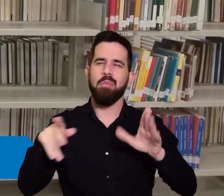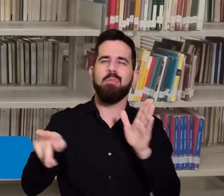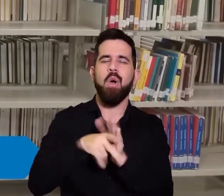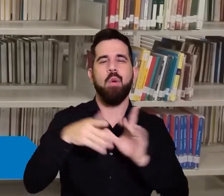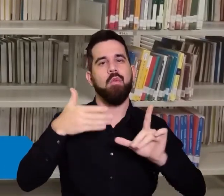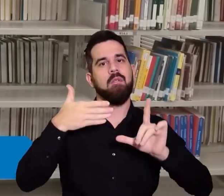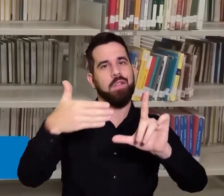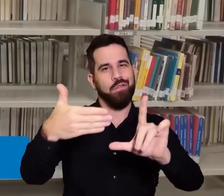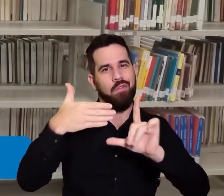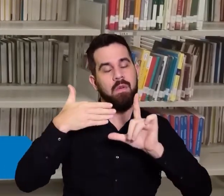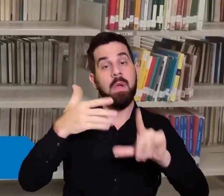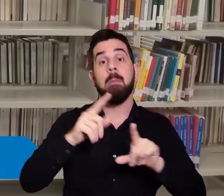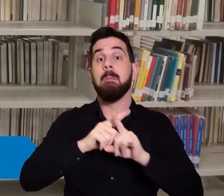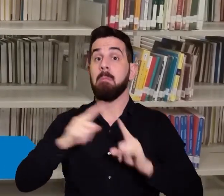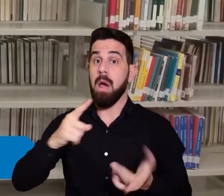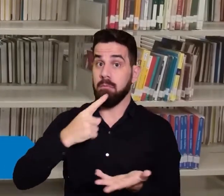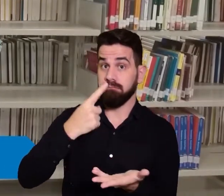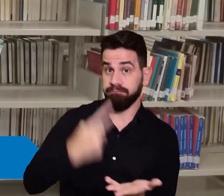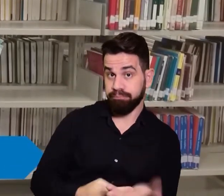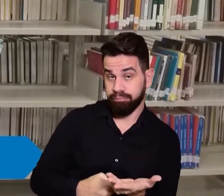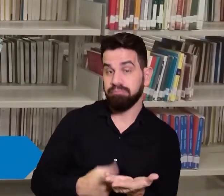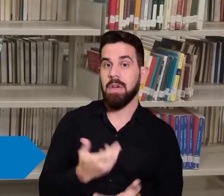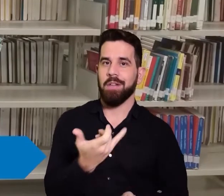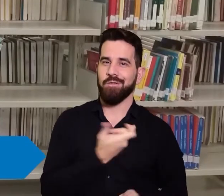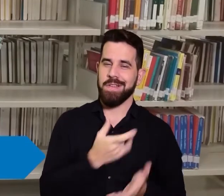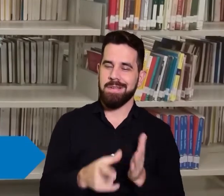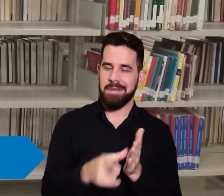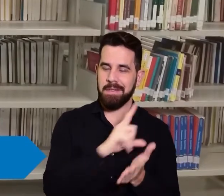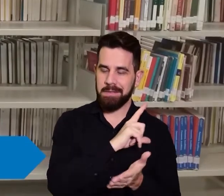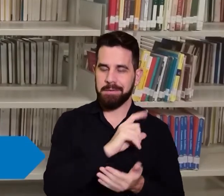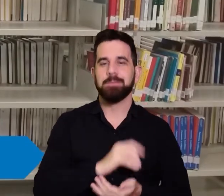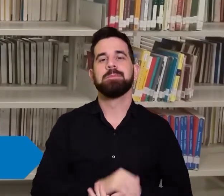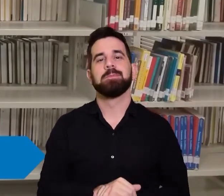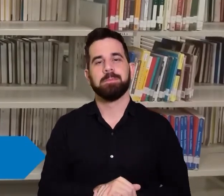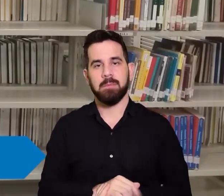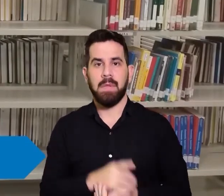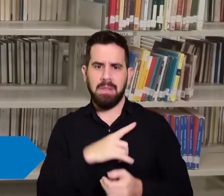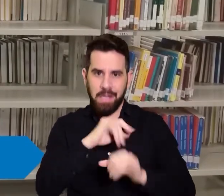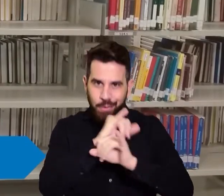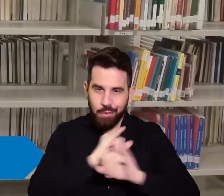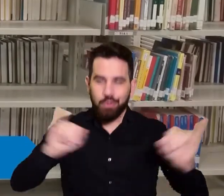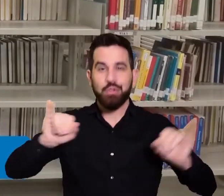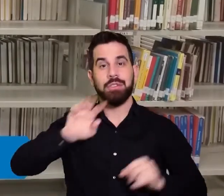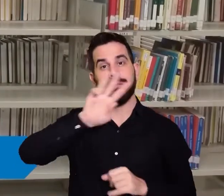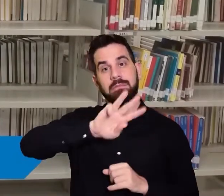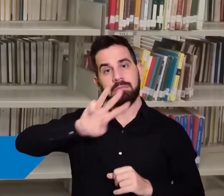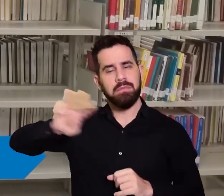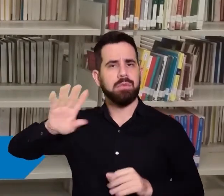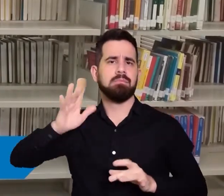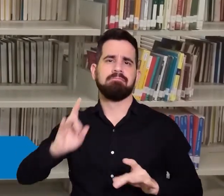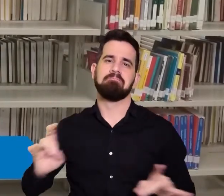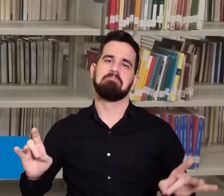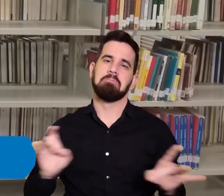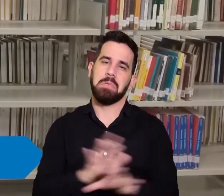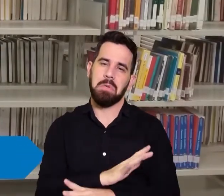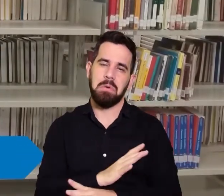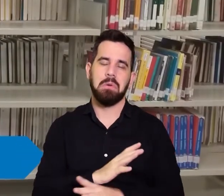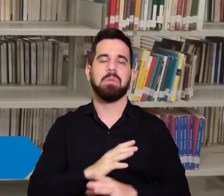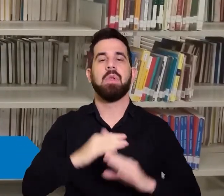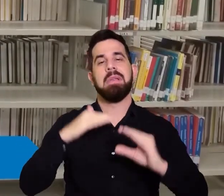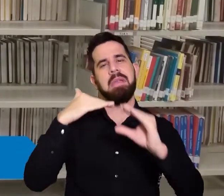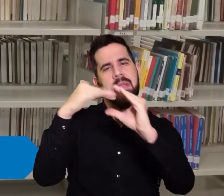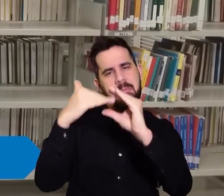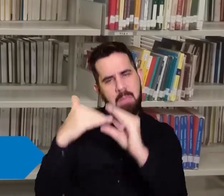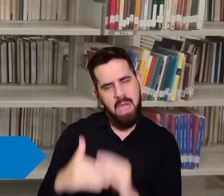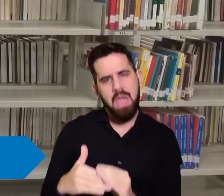mediante agendamento. Na notícia divulgada em nossa página está disponibilizado todos os e-mails